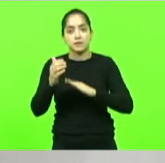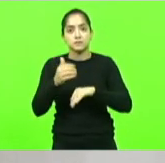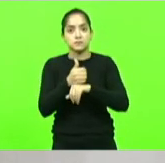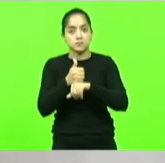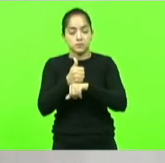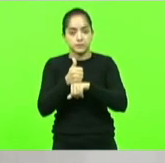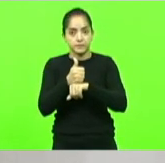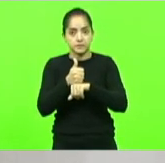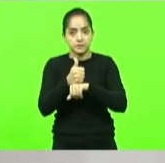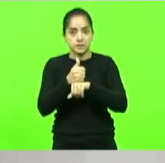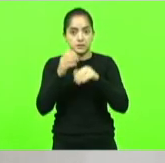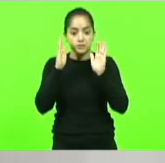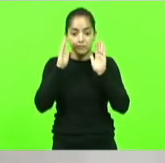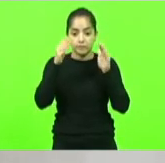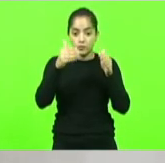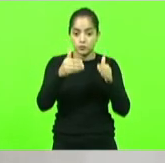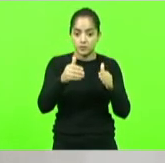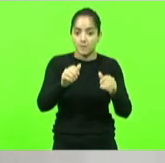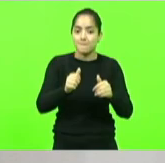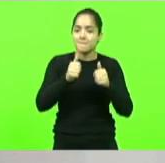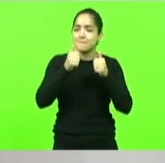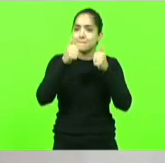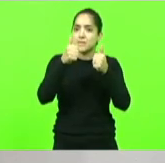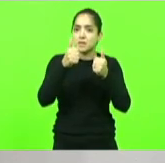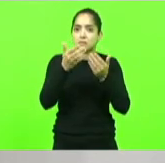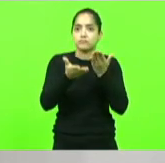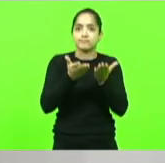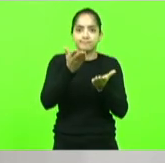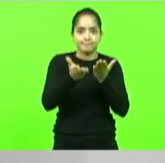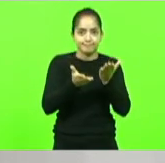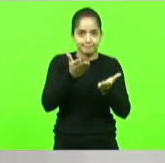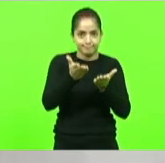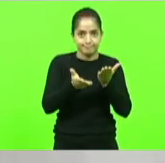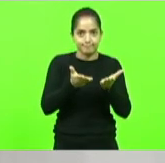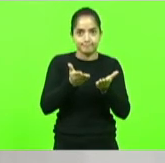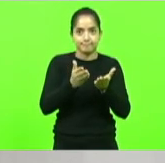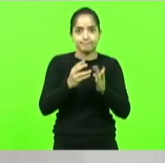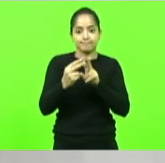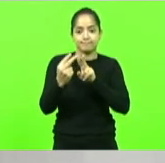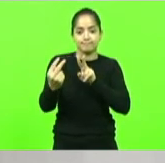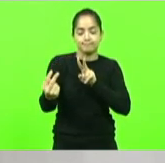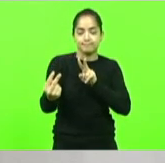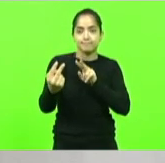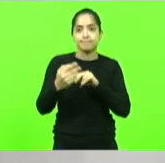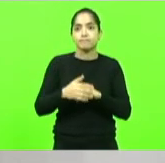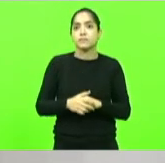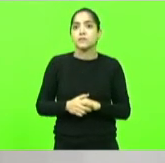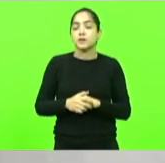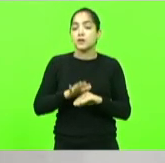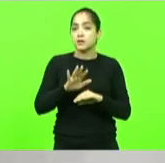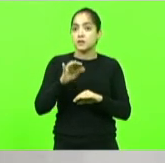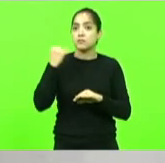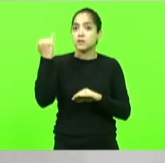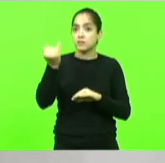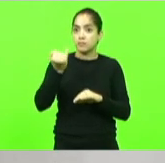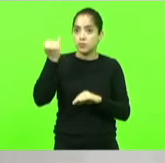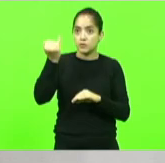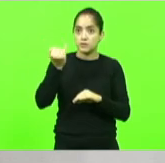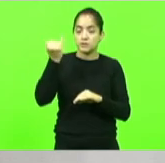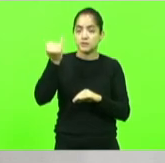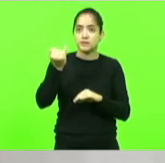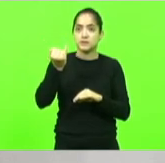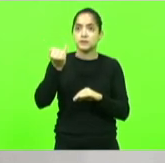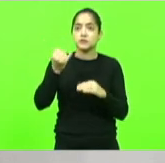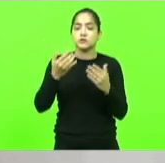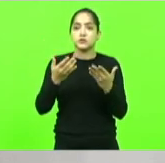voltadas ao melhor atendimento em ambiente remoto é importante não subestimar